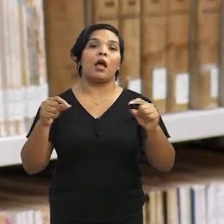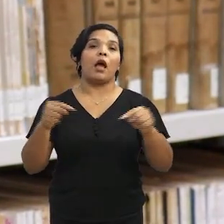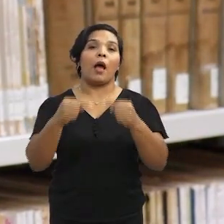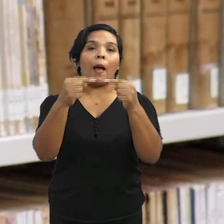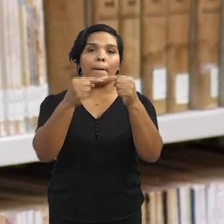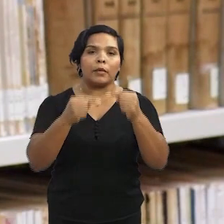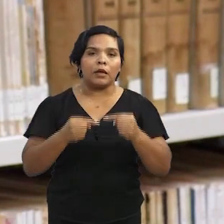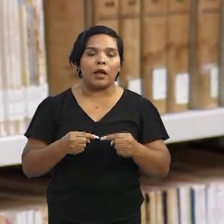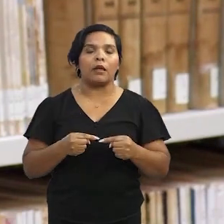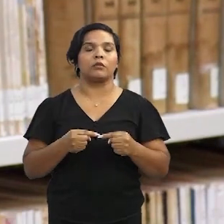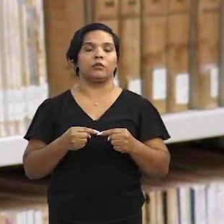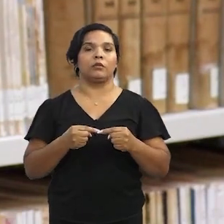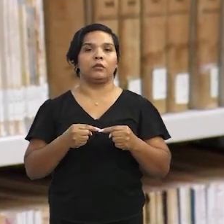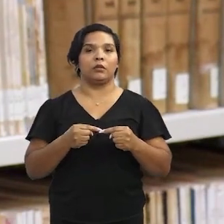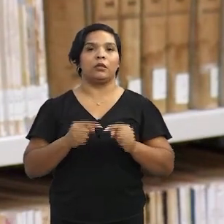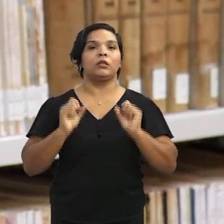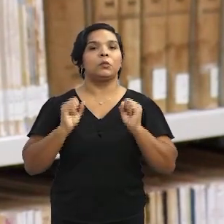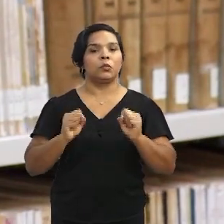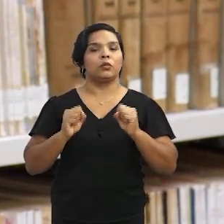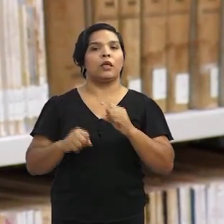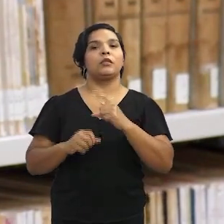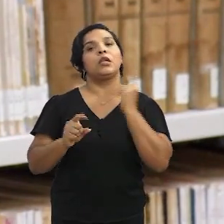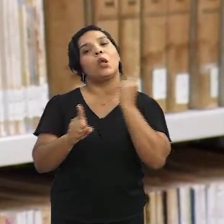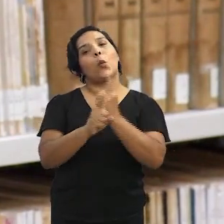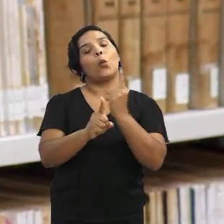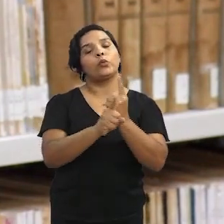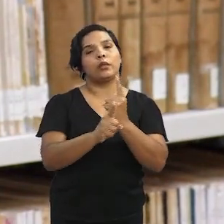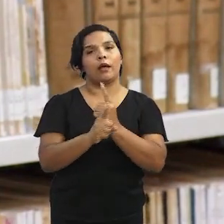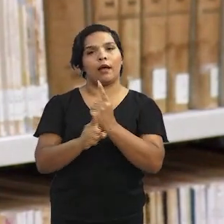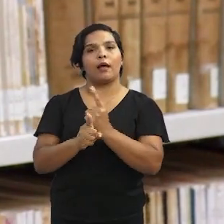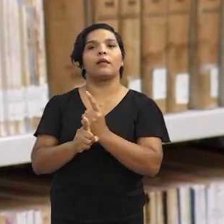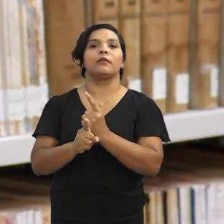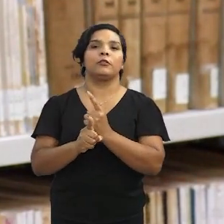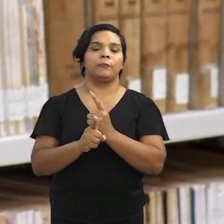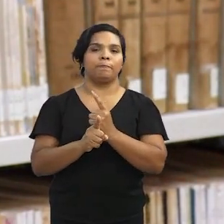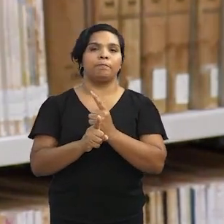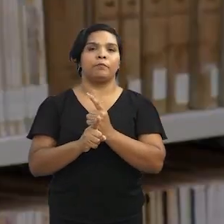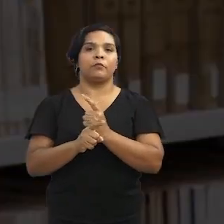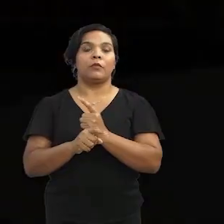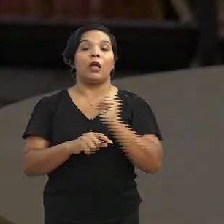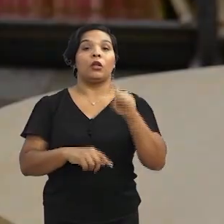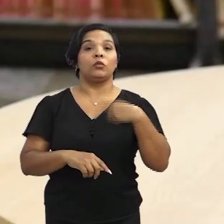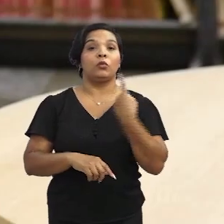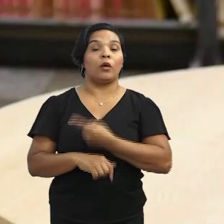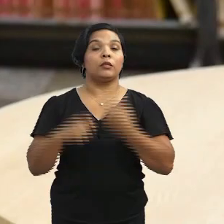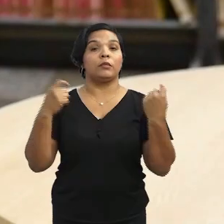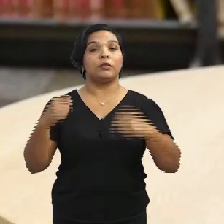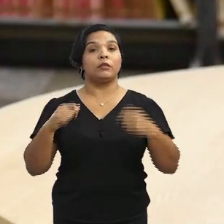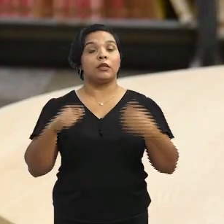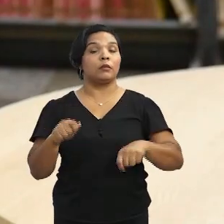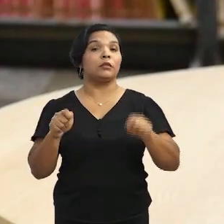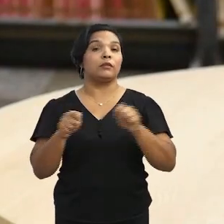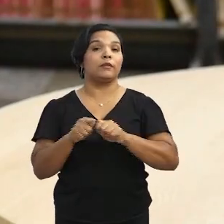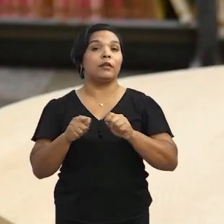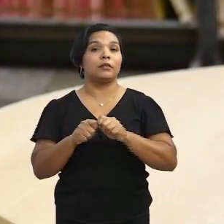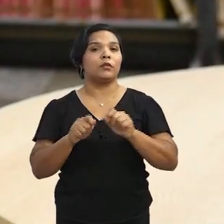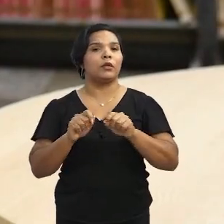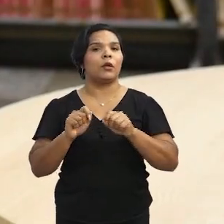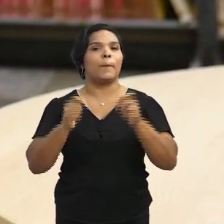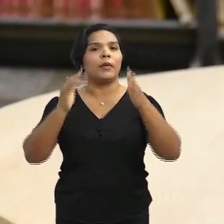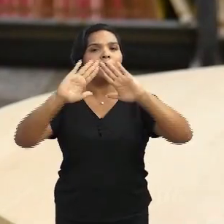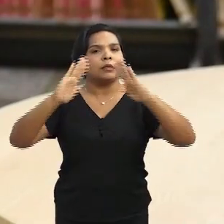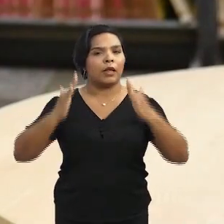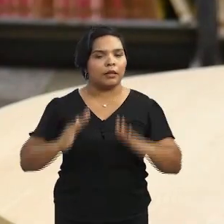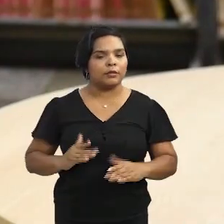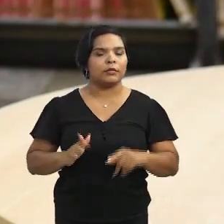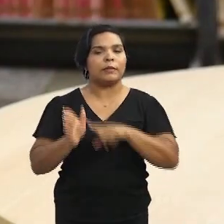que pudessem ser aplicados para que a gente pudesse encontrar esses efeitos. a gente precisa fazer